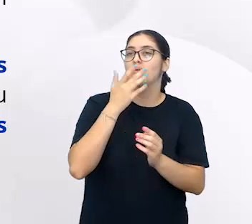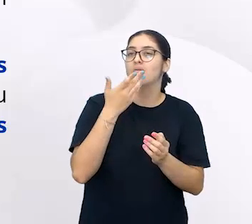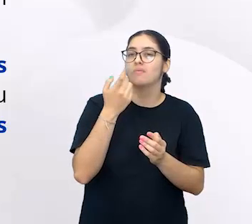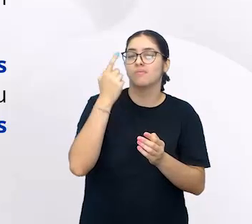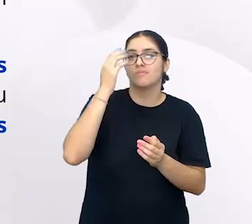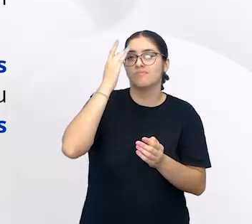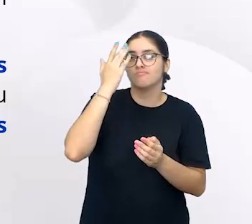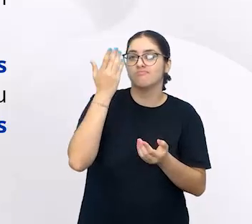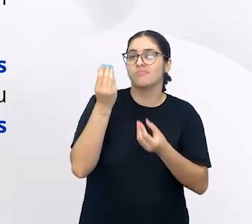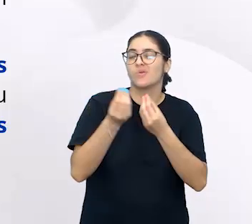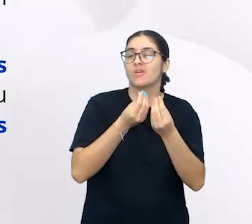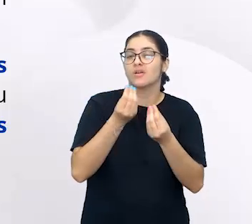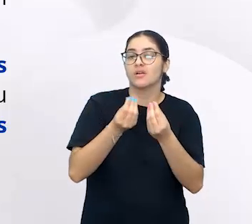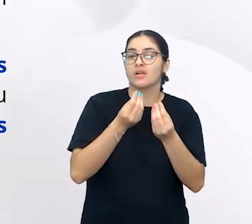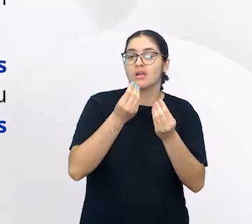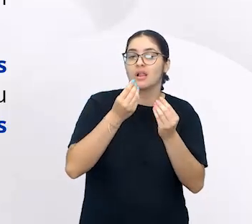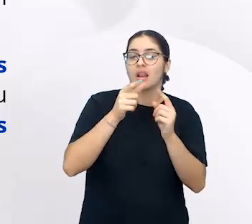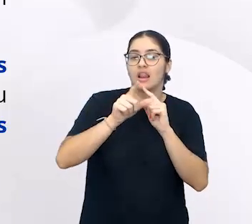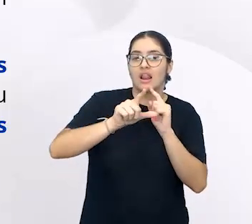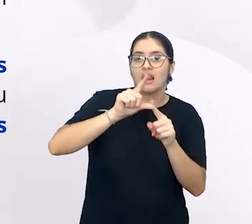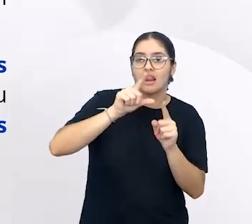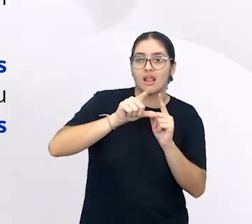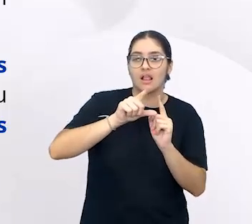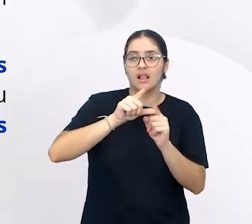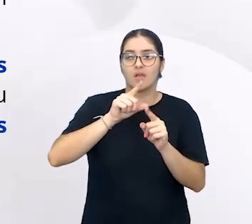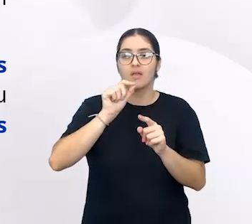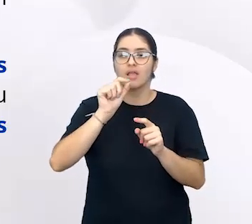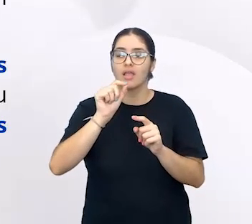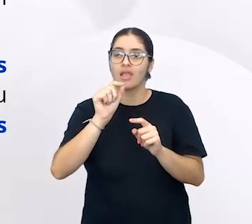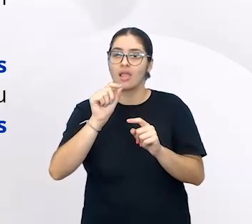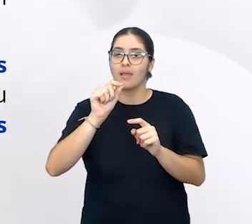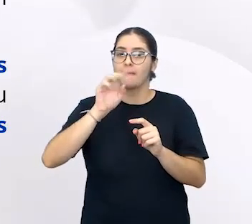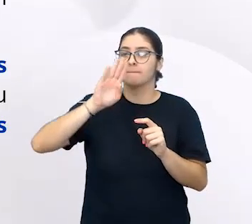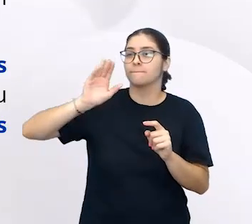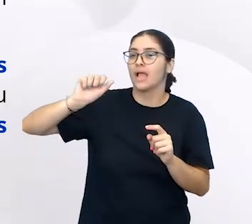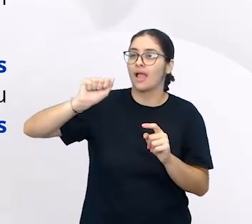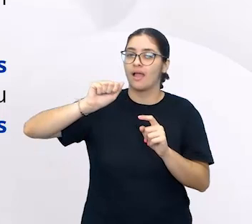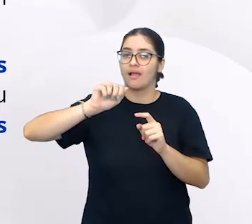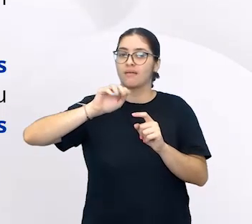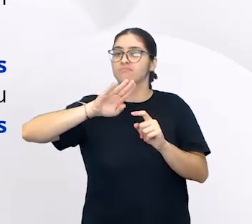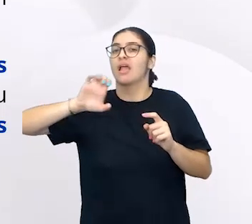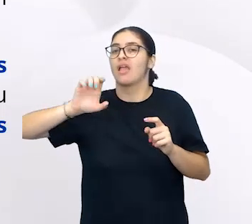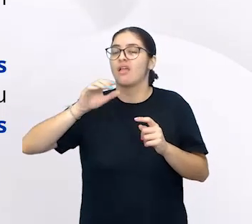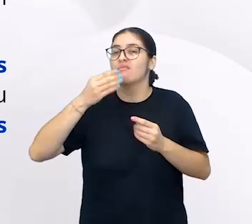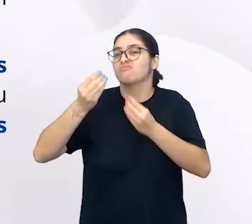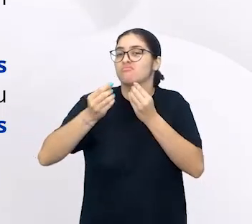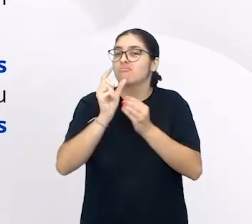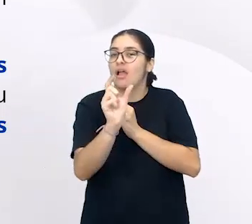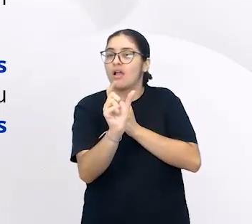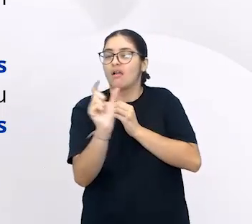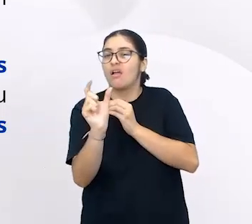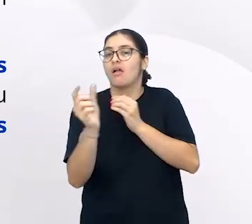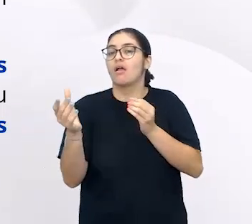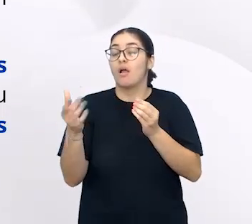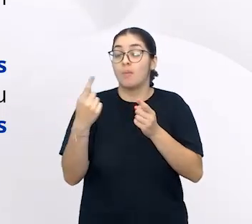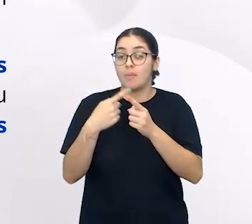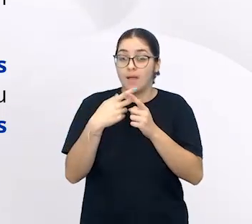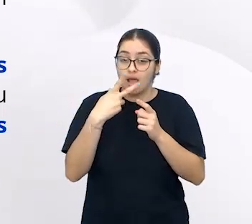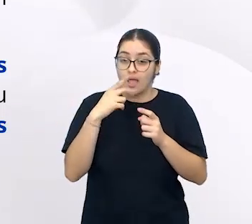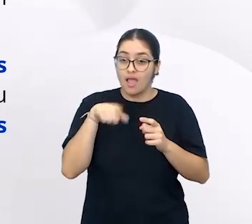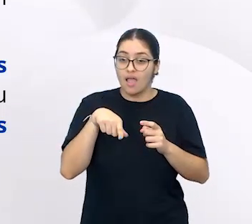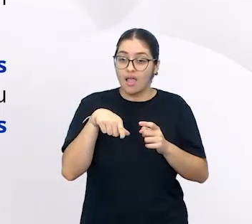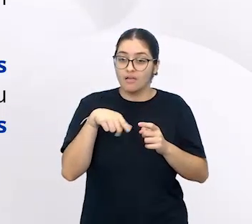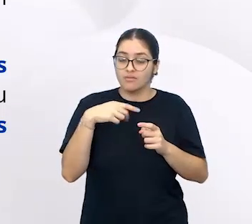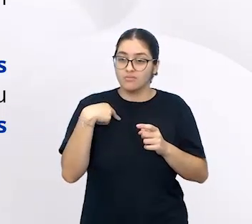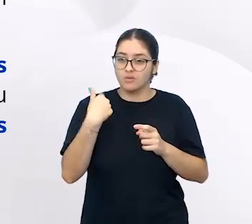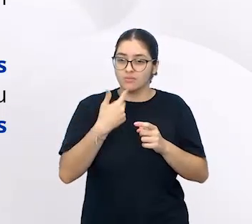pensar o que é letra, o que é sílaba. Mas, primeiro, ela olha a beleza como um todo. Porque é o que atrai a gente para